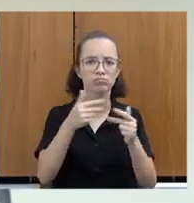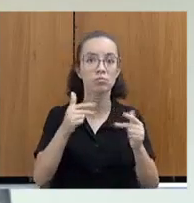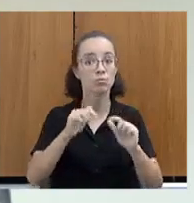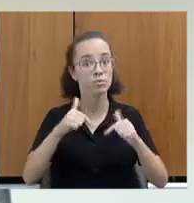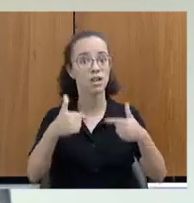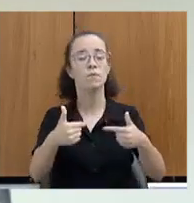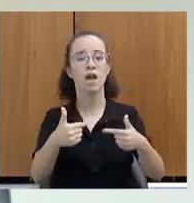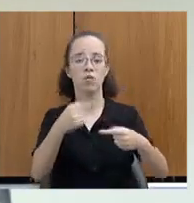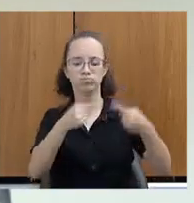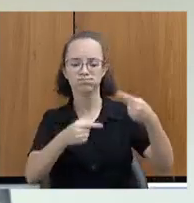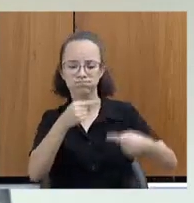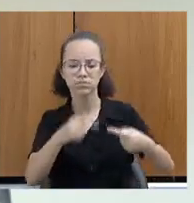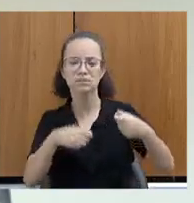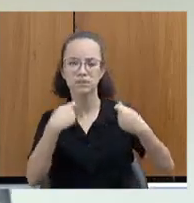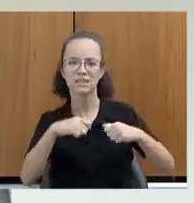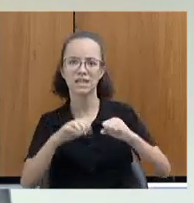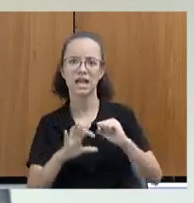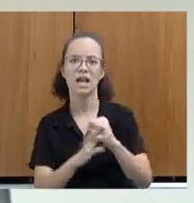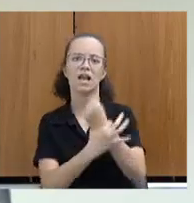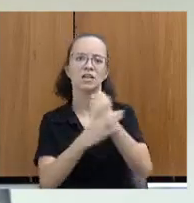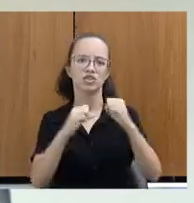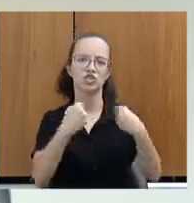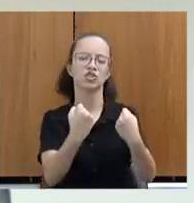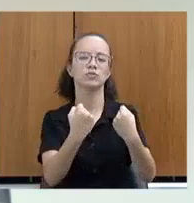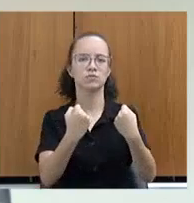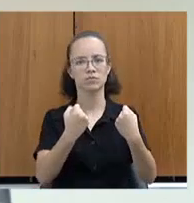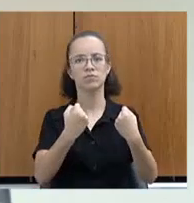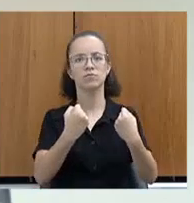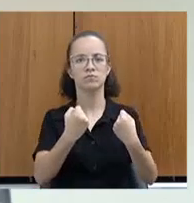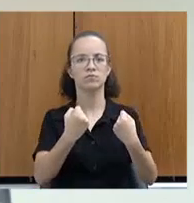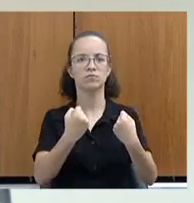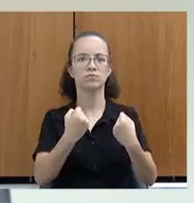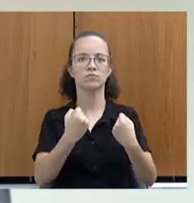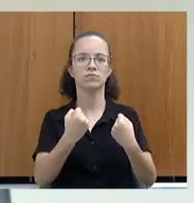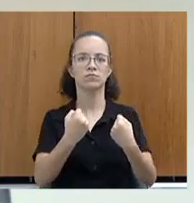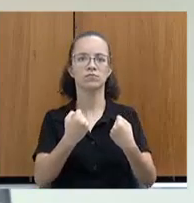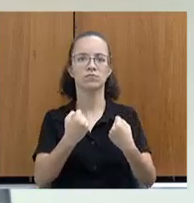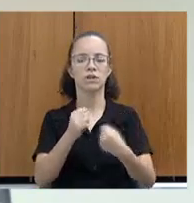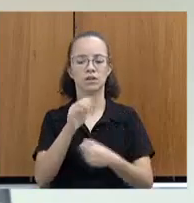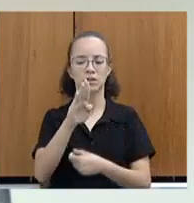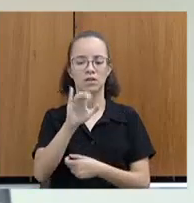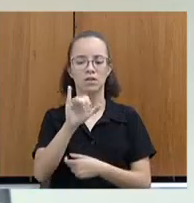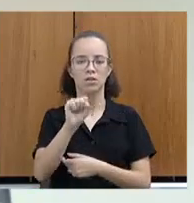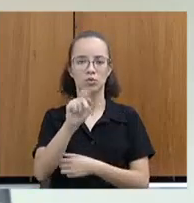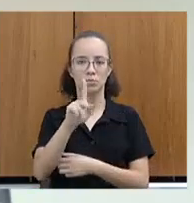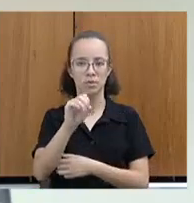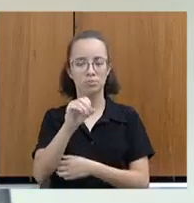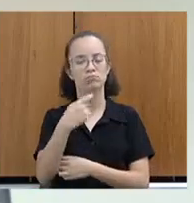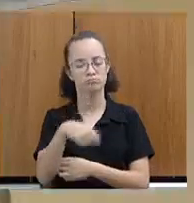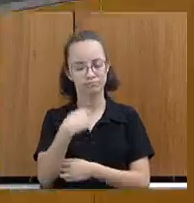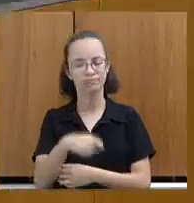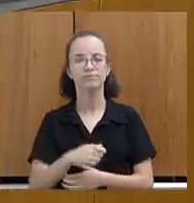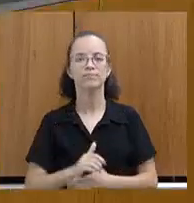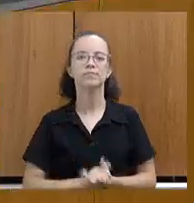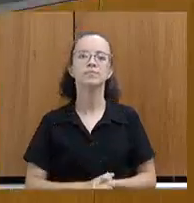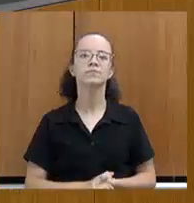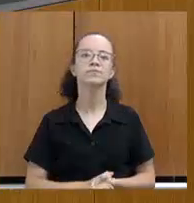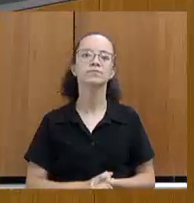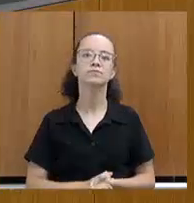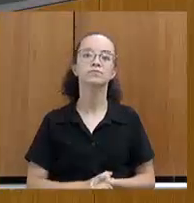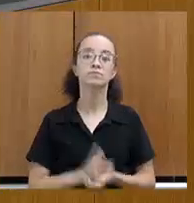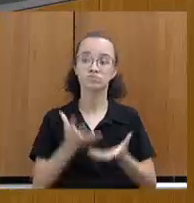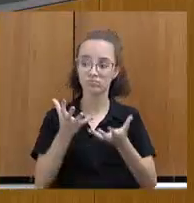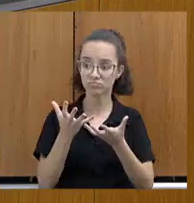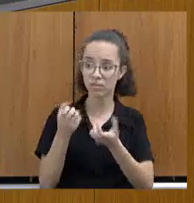discussão para que possa ser garantida a proteção do bispo auxiliar Dom Vicente. Obrigado. Deputado, eu só